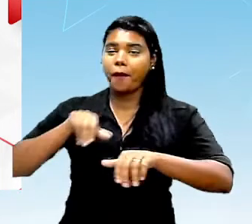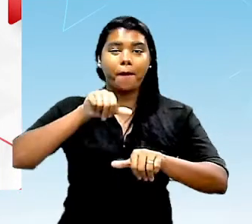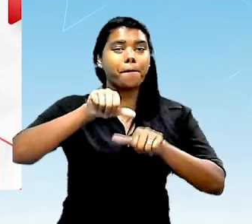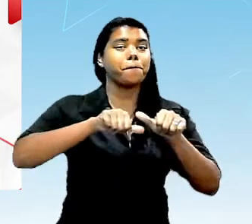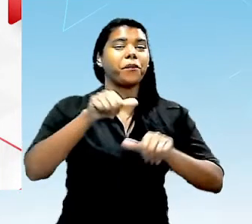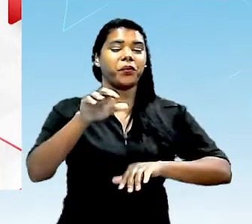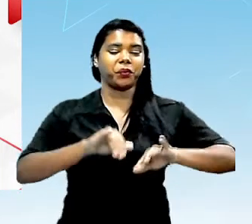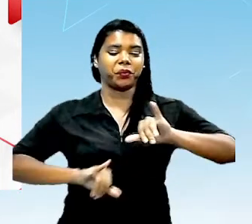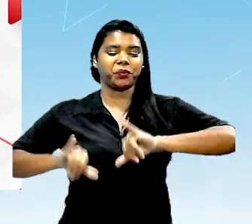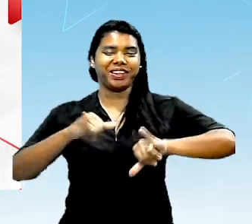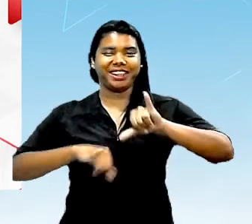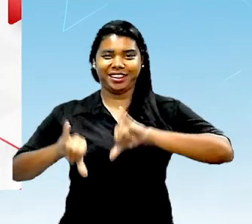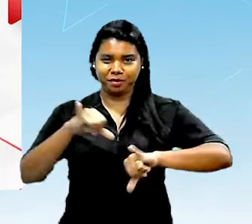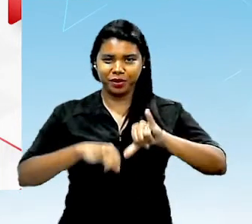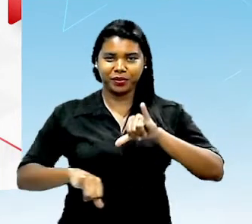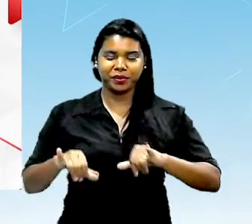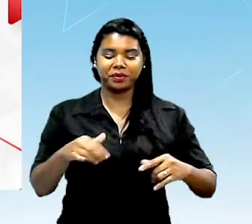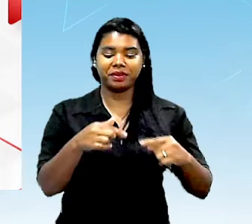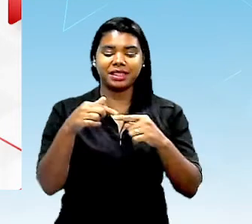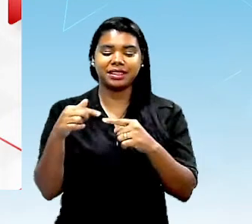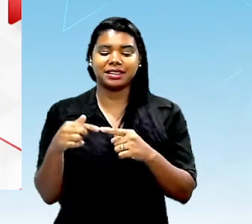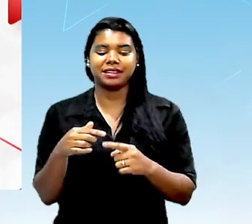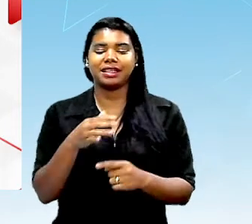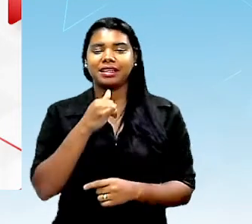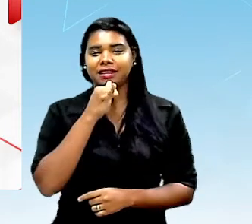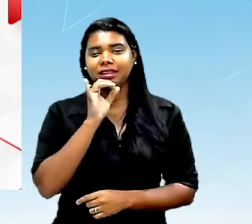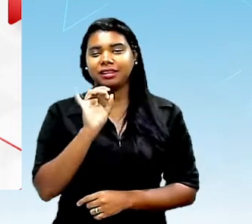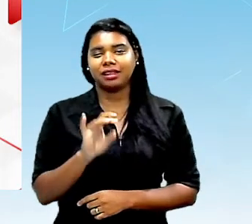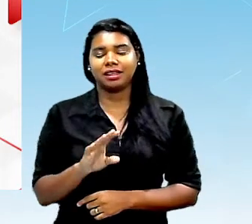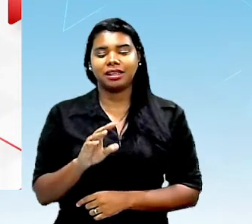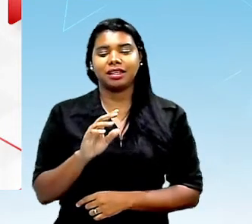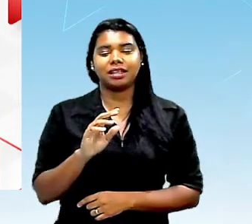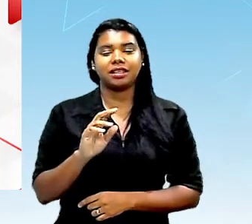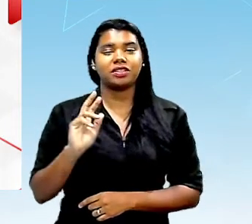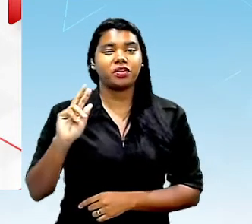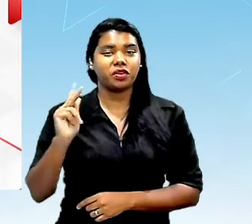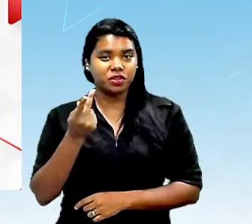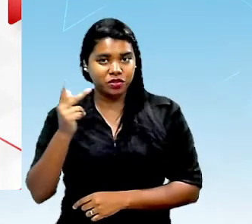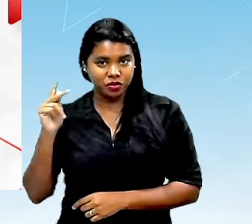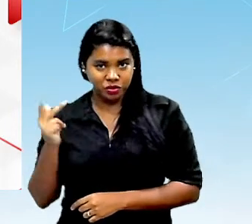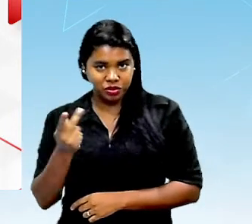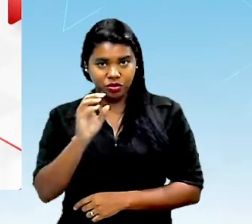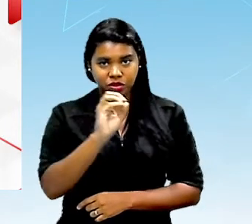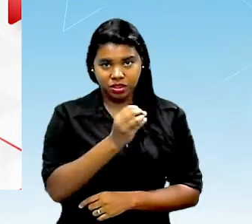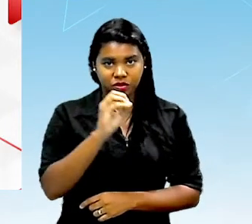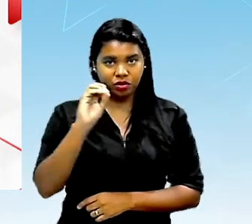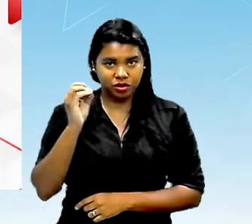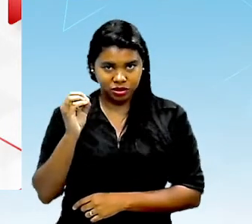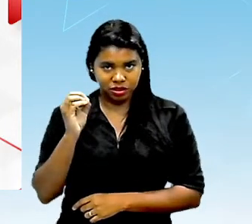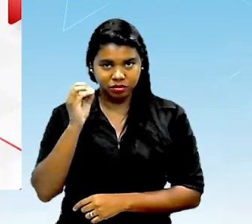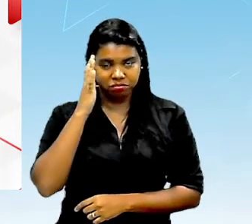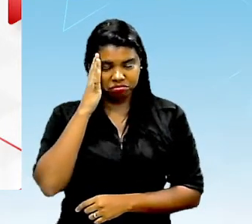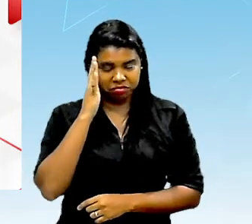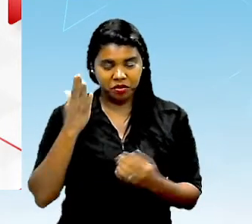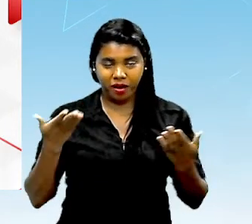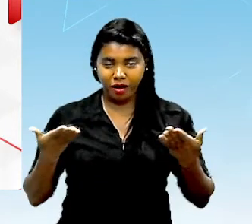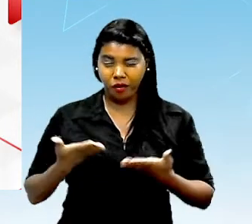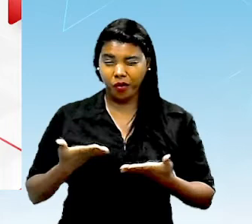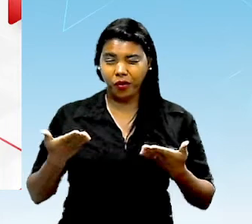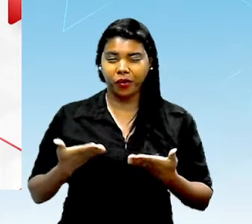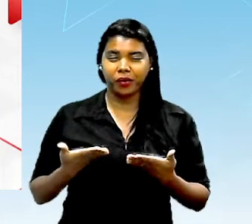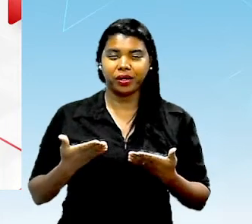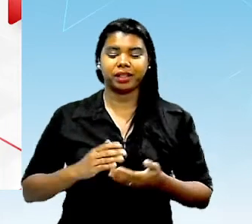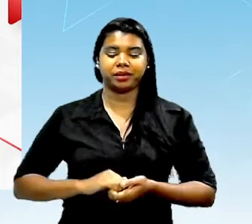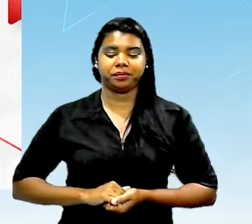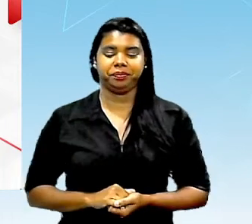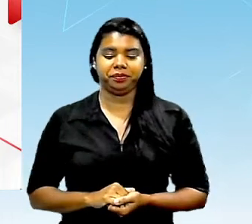químico que fazia essa ligação então antes era só hidrogênio com hidrogênio oxigênio com oxigênio agora passou